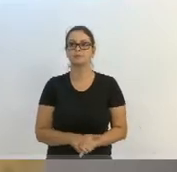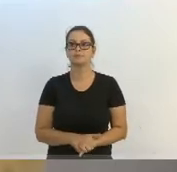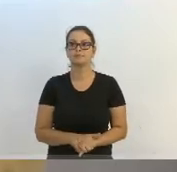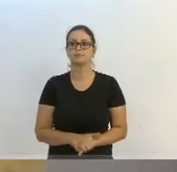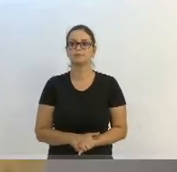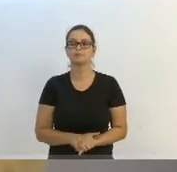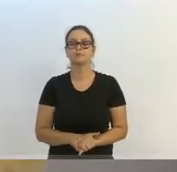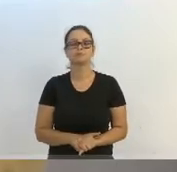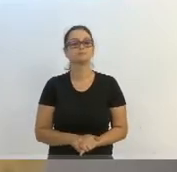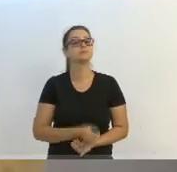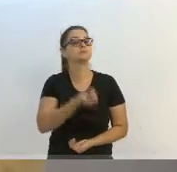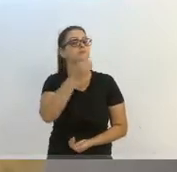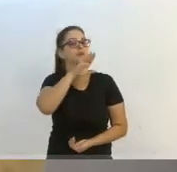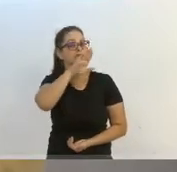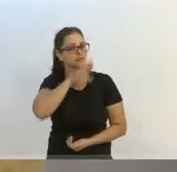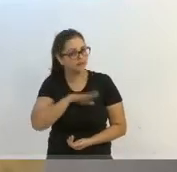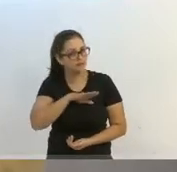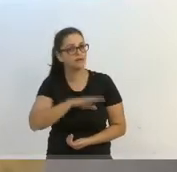Muito boa tarde,